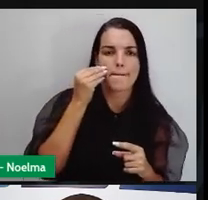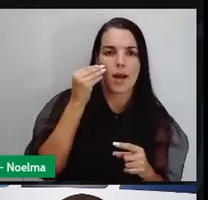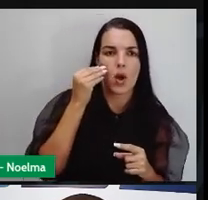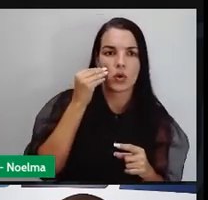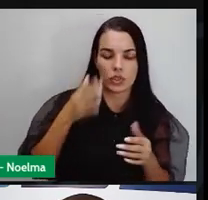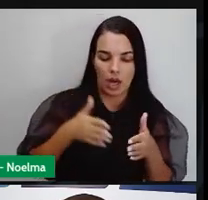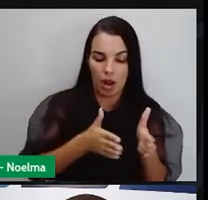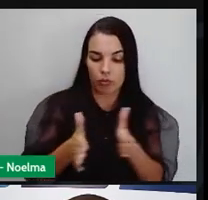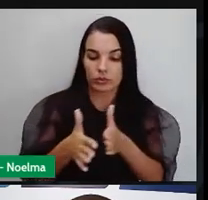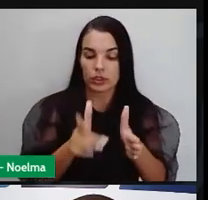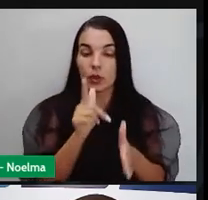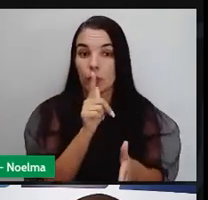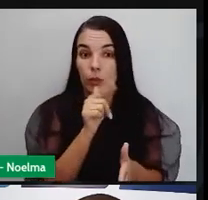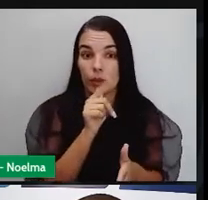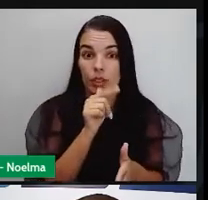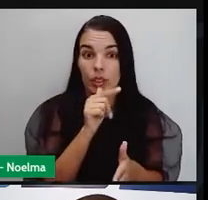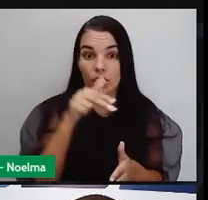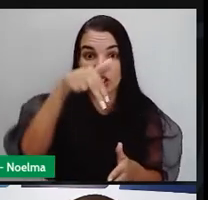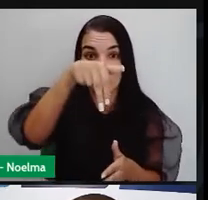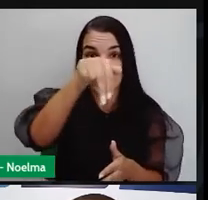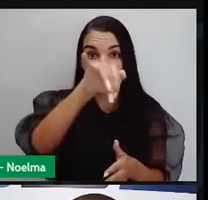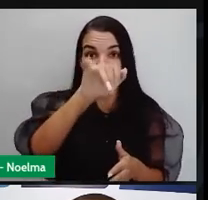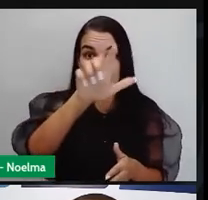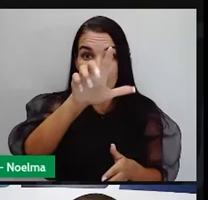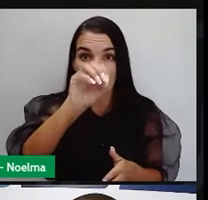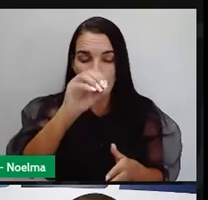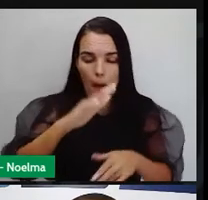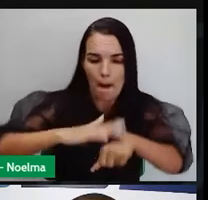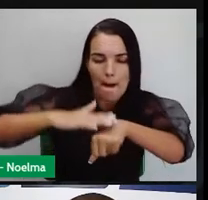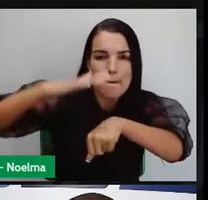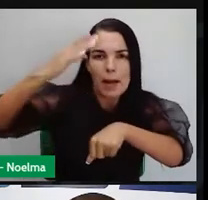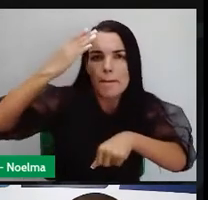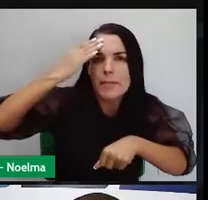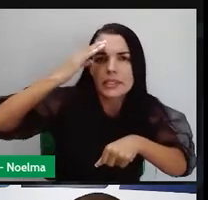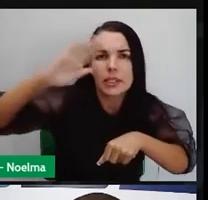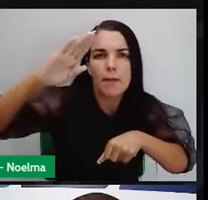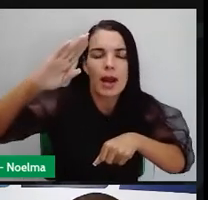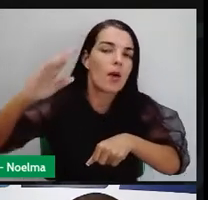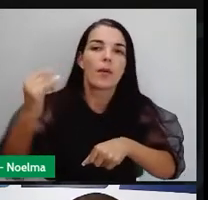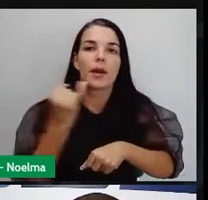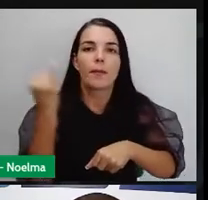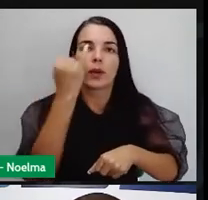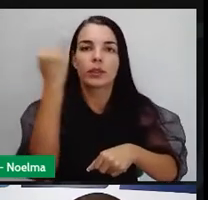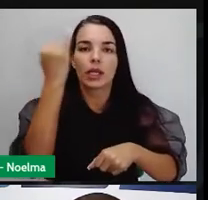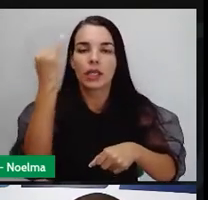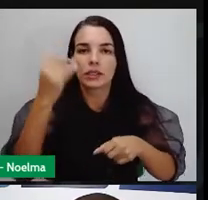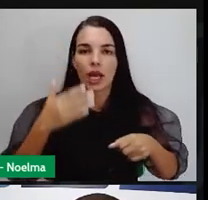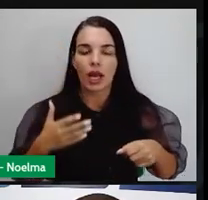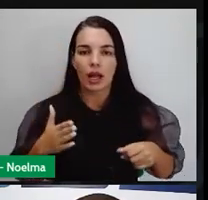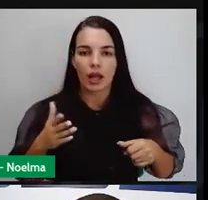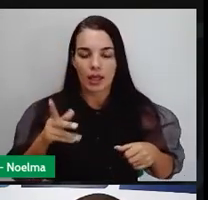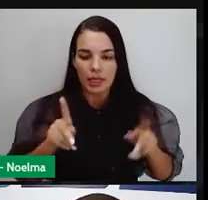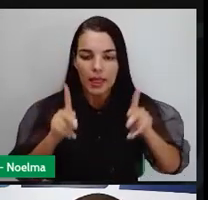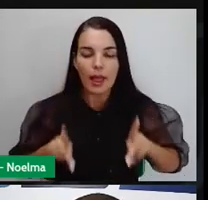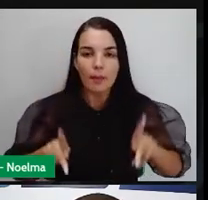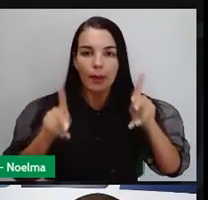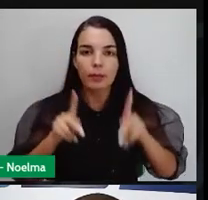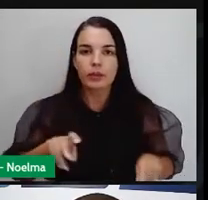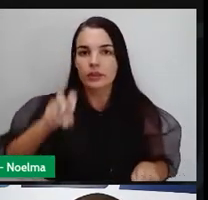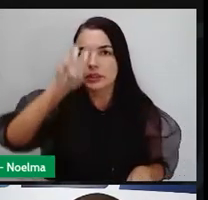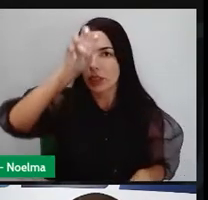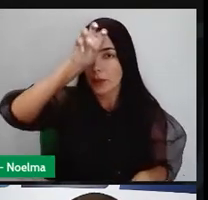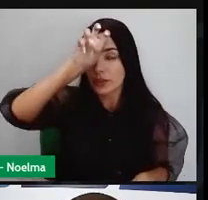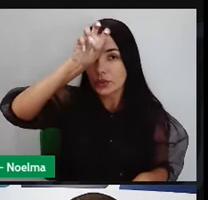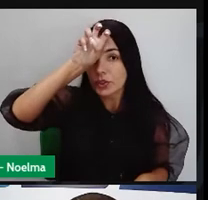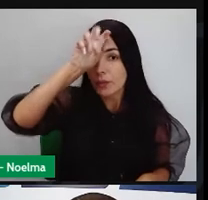rio Nilo como o grande elemento da civilização egípcia, se, no que diz